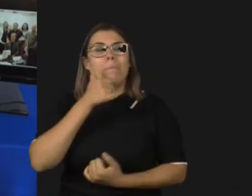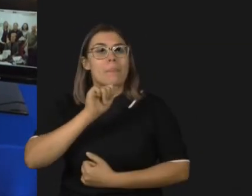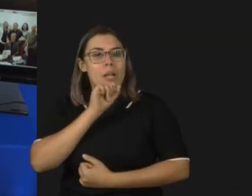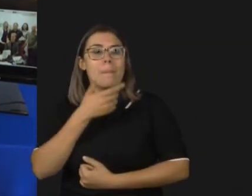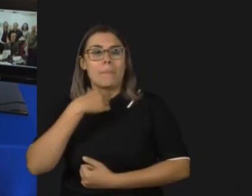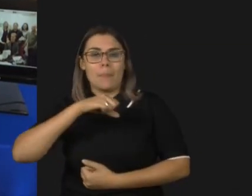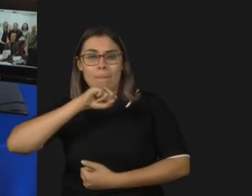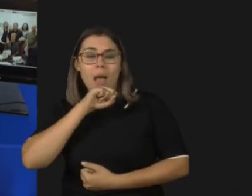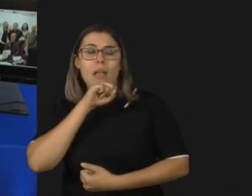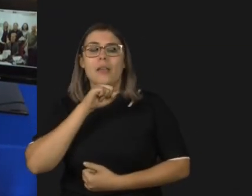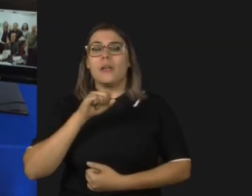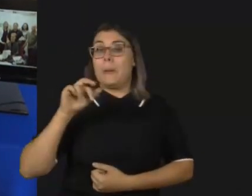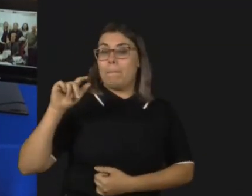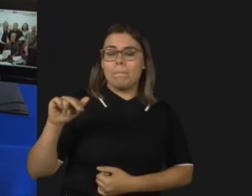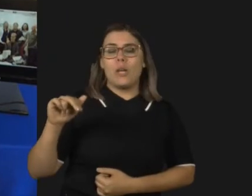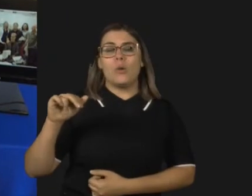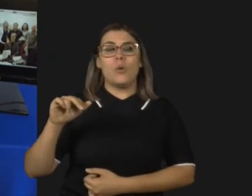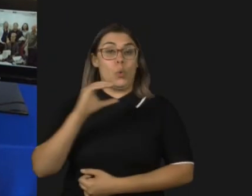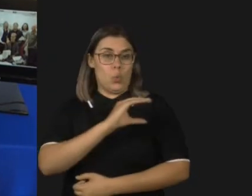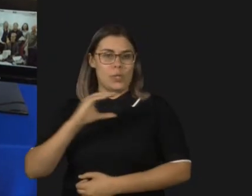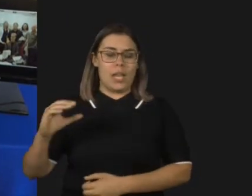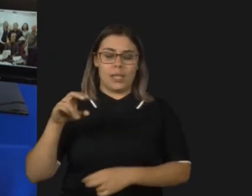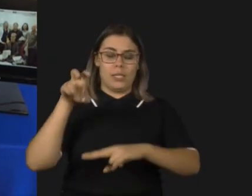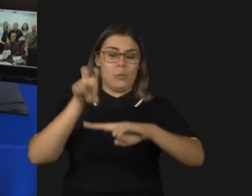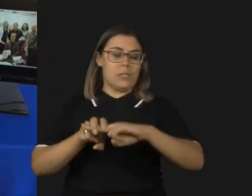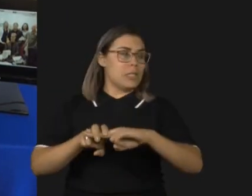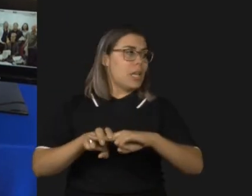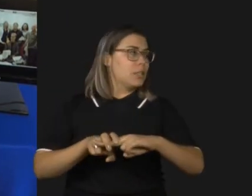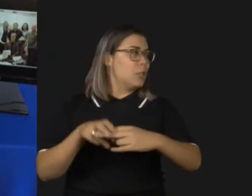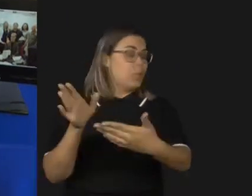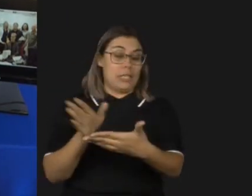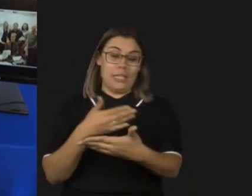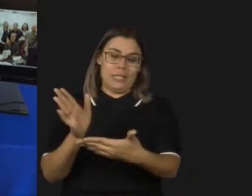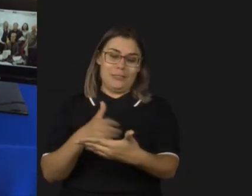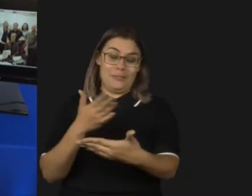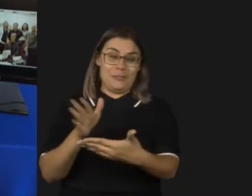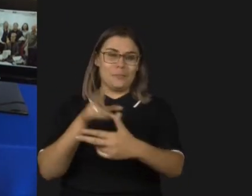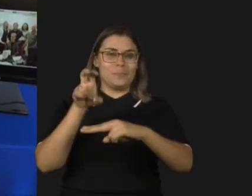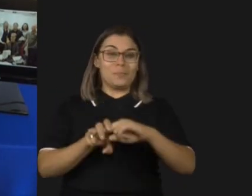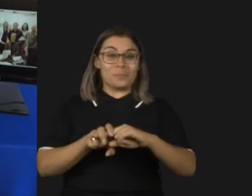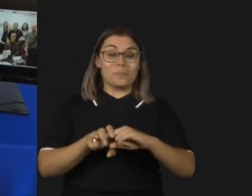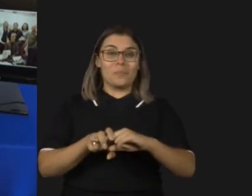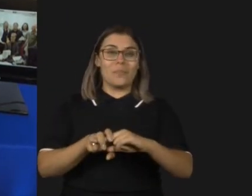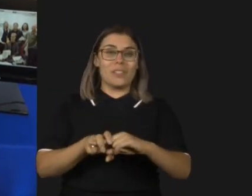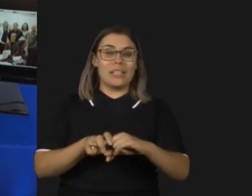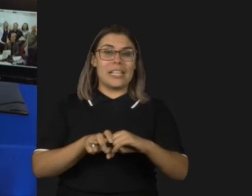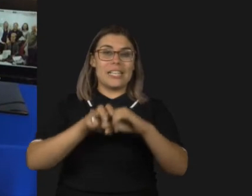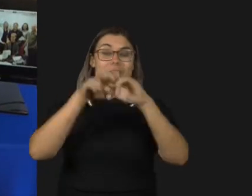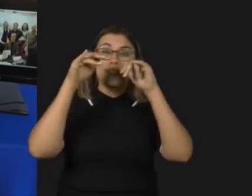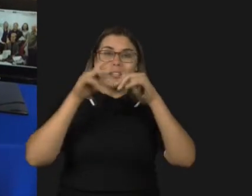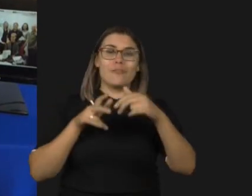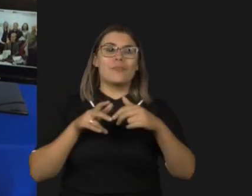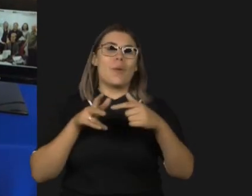e eu estou sentado perante ao meu livro Memórias de um Autista por ele mesmo esse é o lançamento de uma